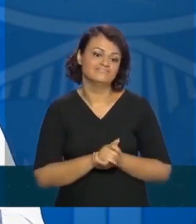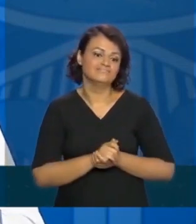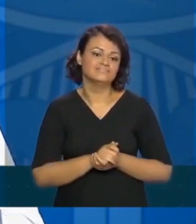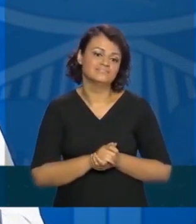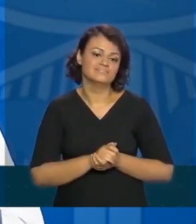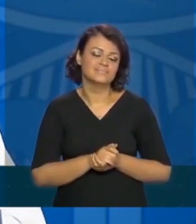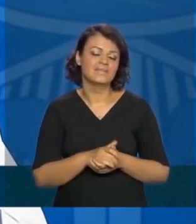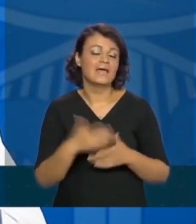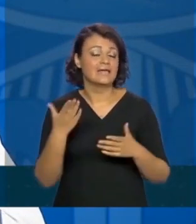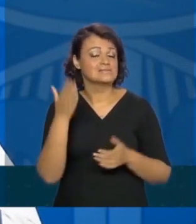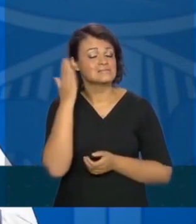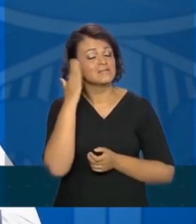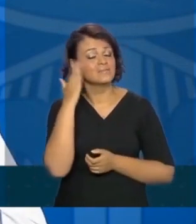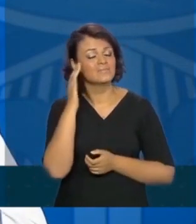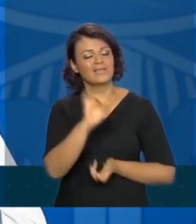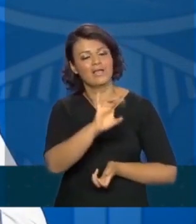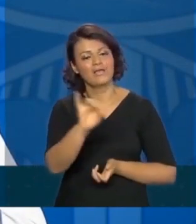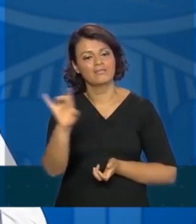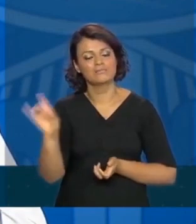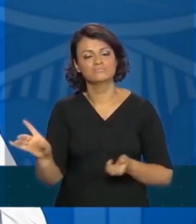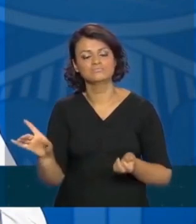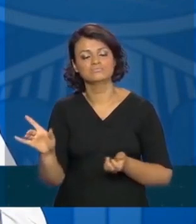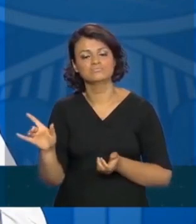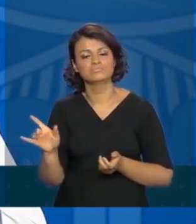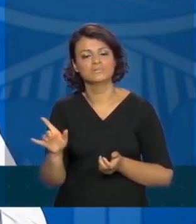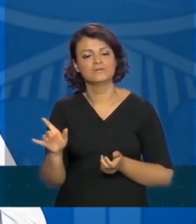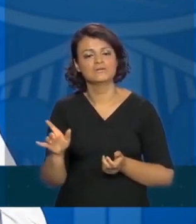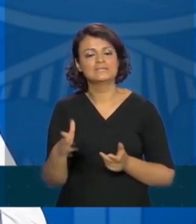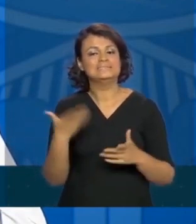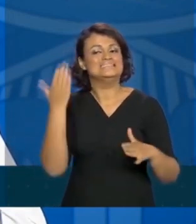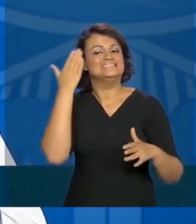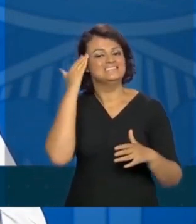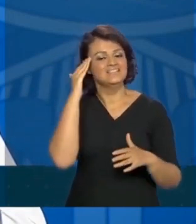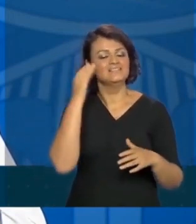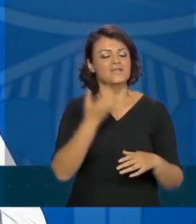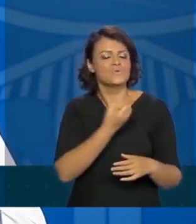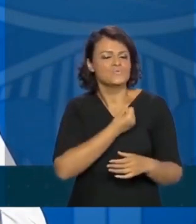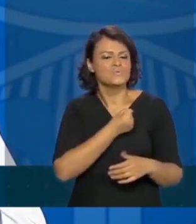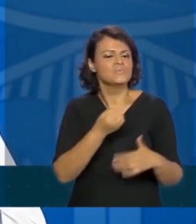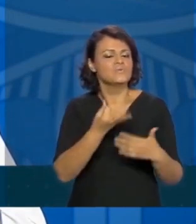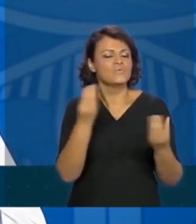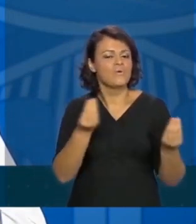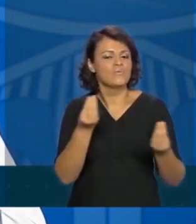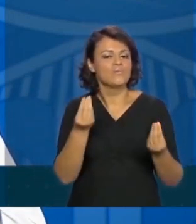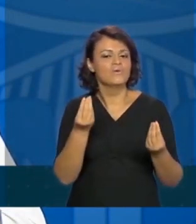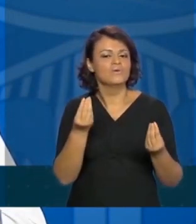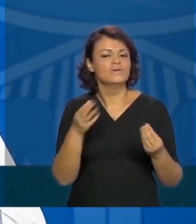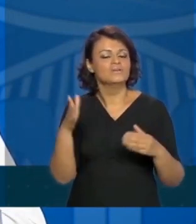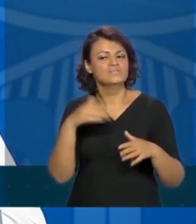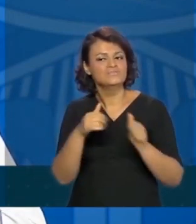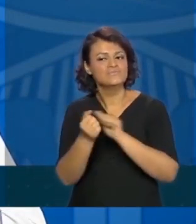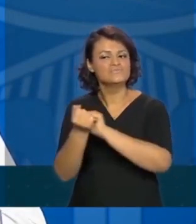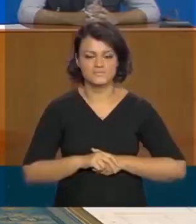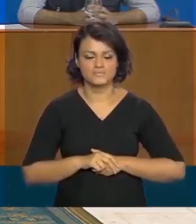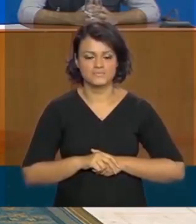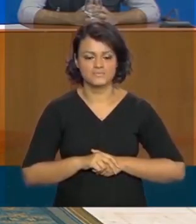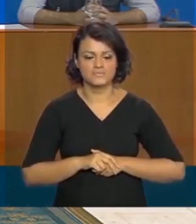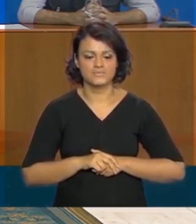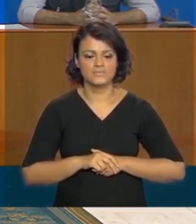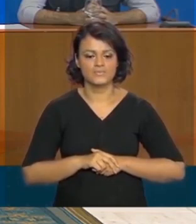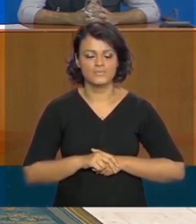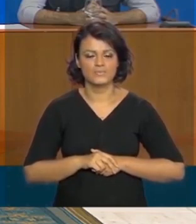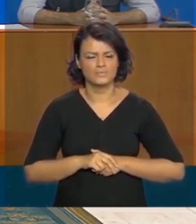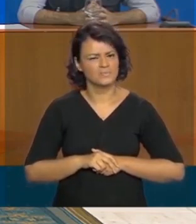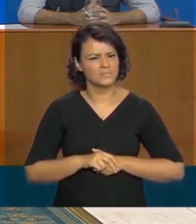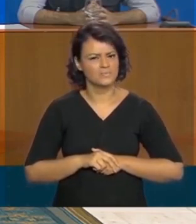é uma questão de saber cada um como interpretar esses números e para onde que a gente vai juntos. Olha,